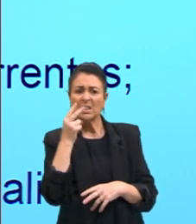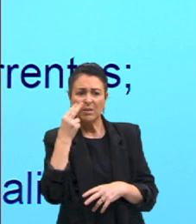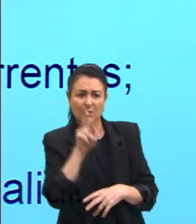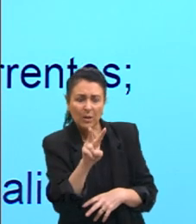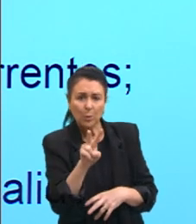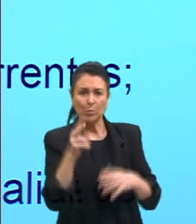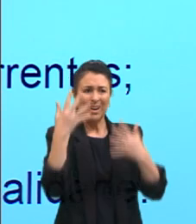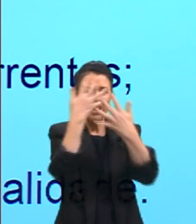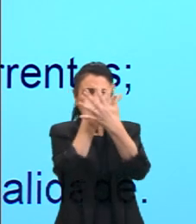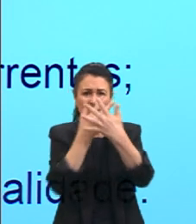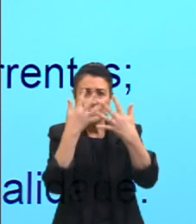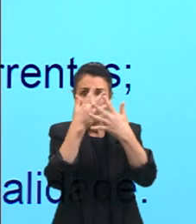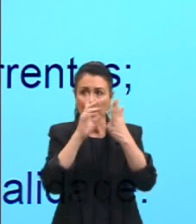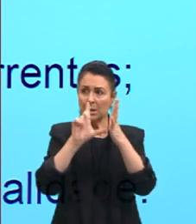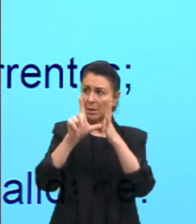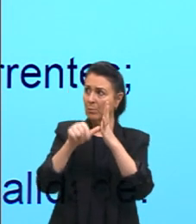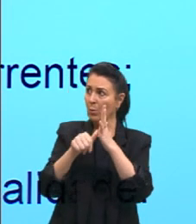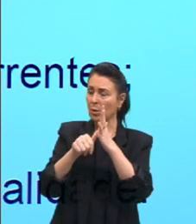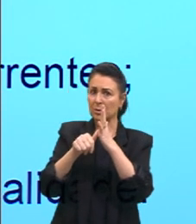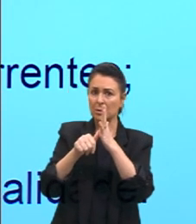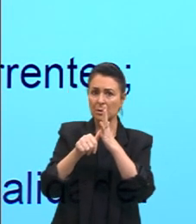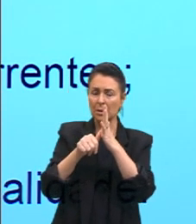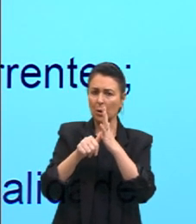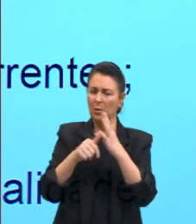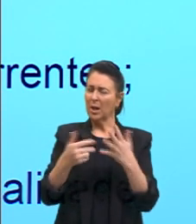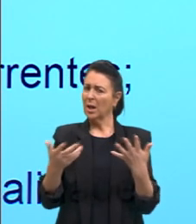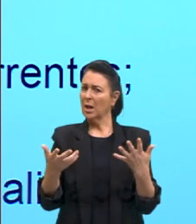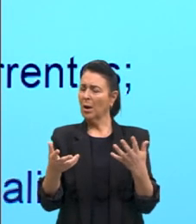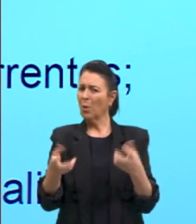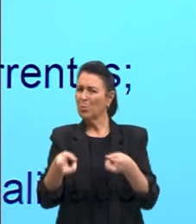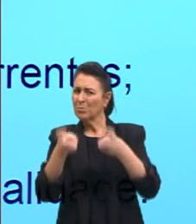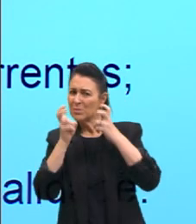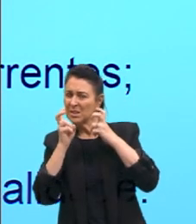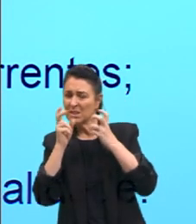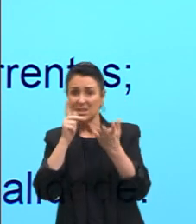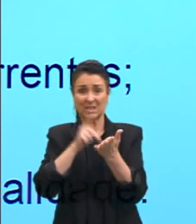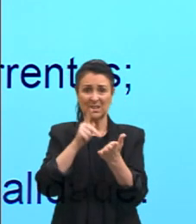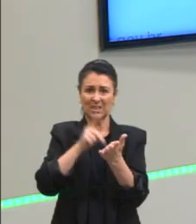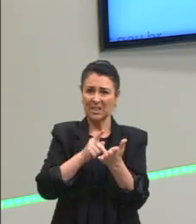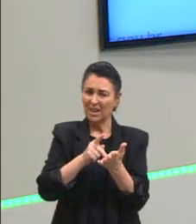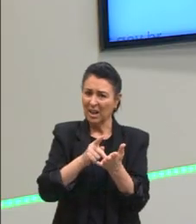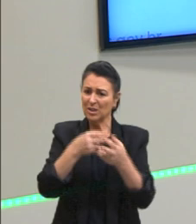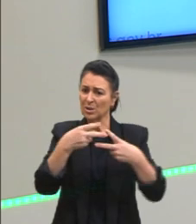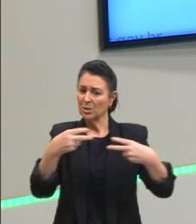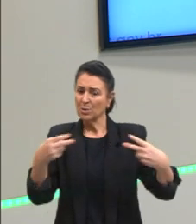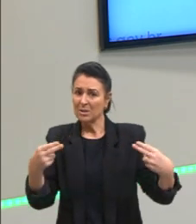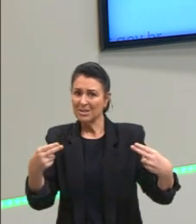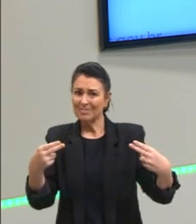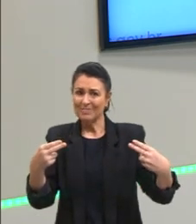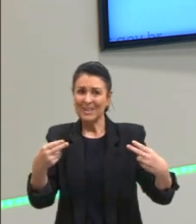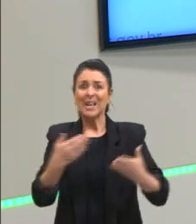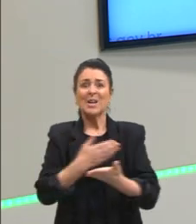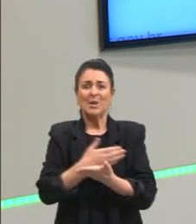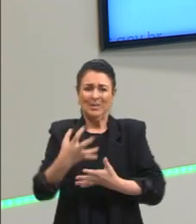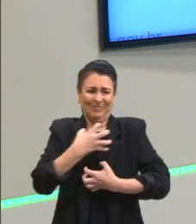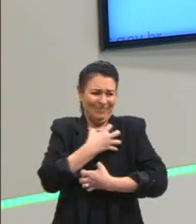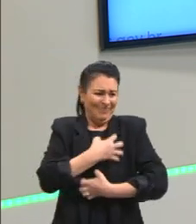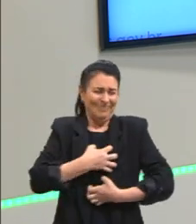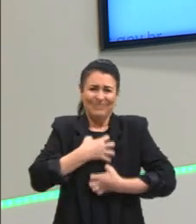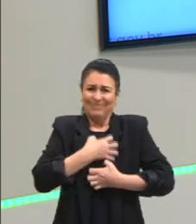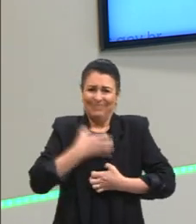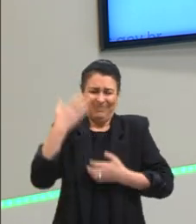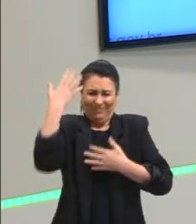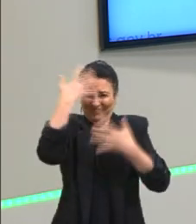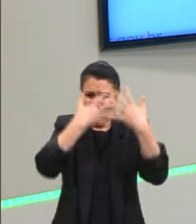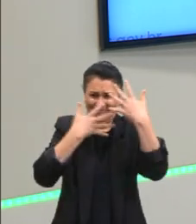observam as coisas como realmente elas são, isso fuscou, isso trouxe problemas para ela.